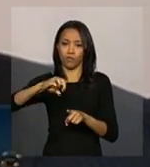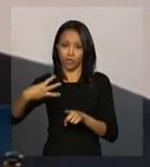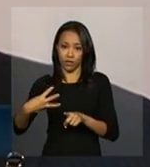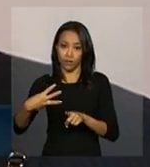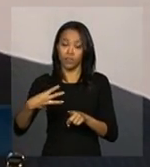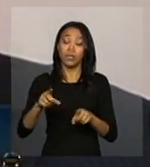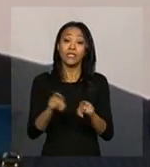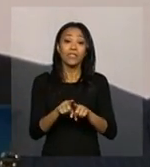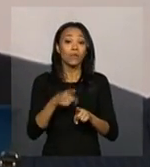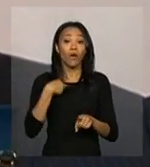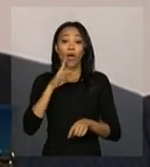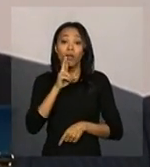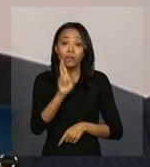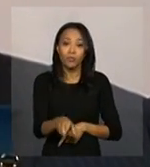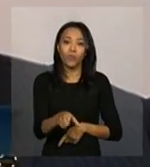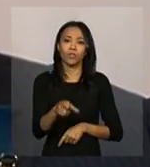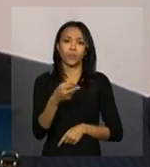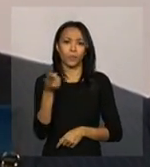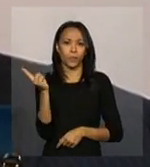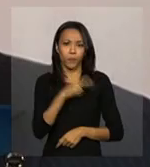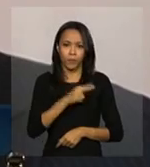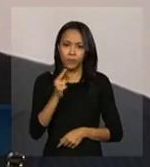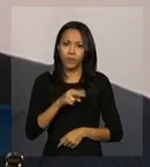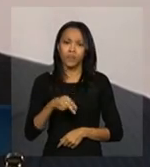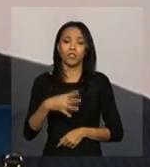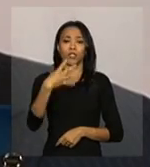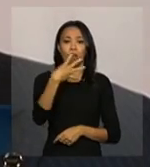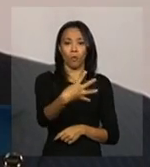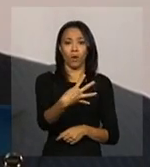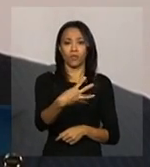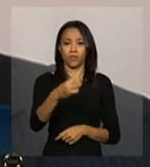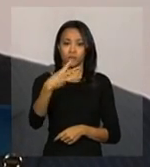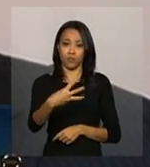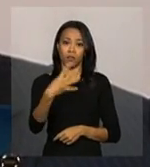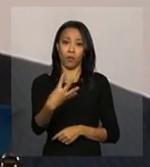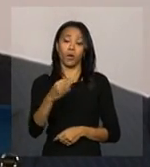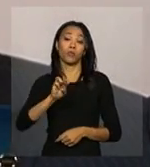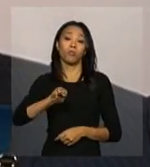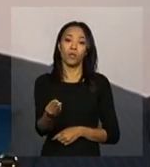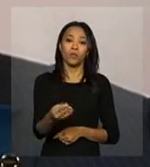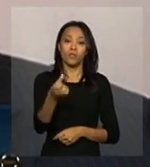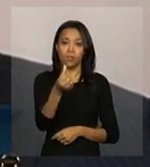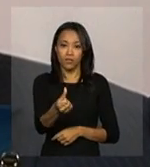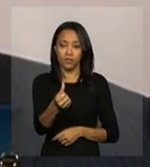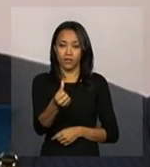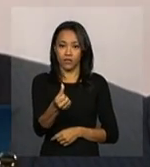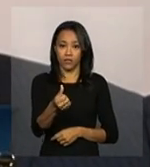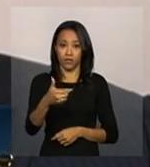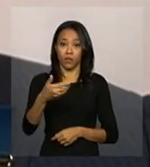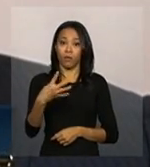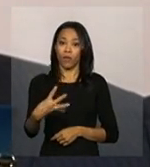conferiu o resultado com uma RAP de R$ 434,647